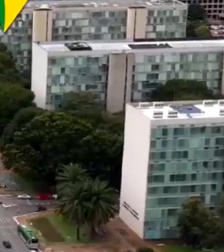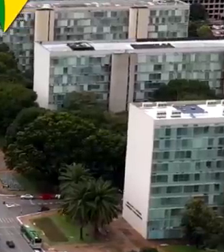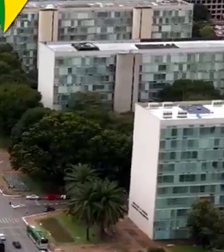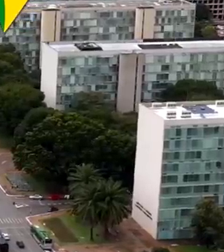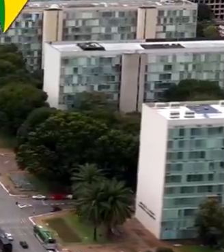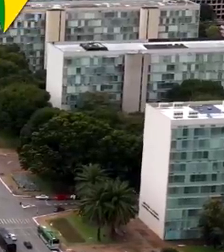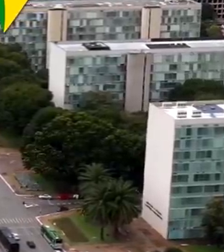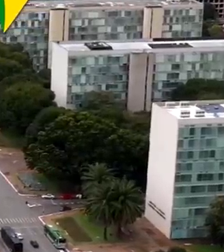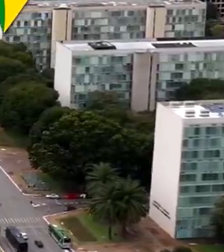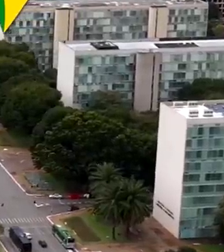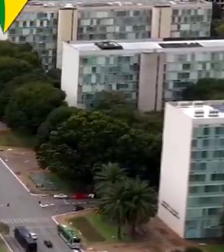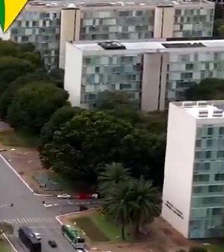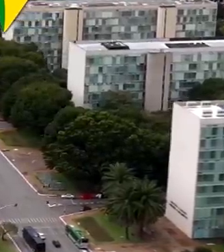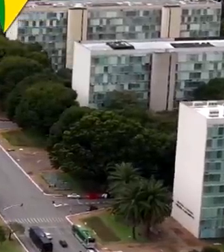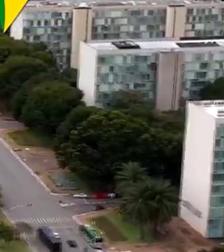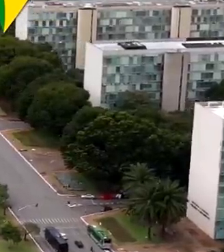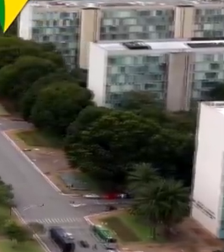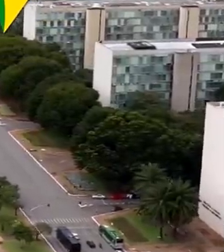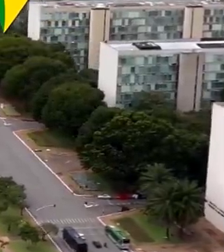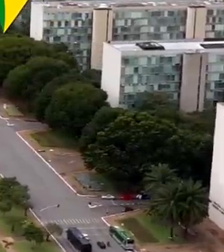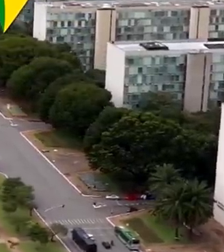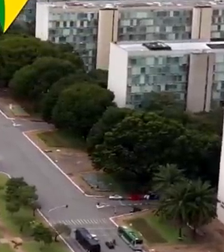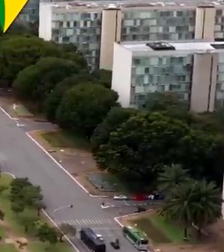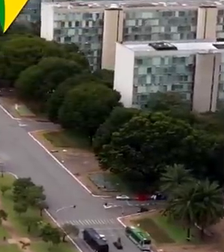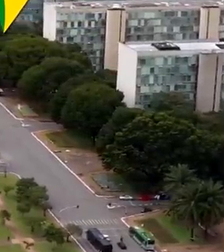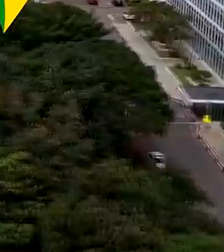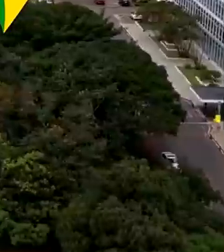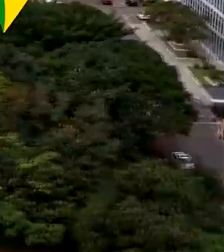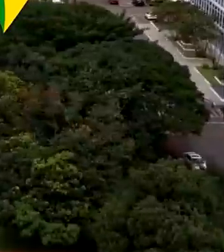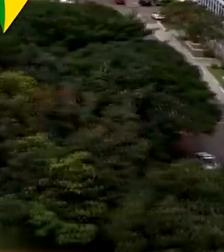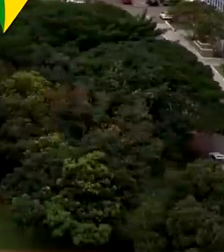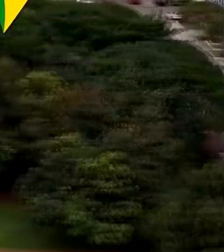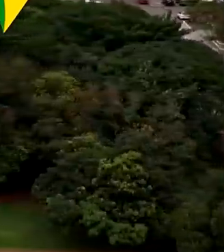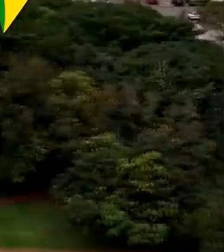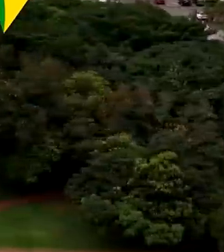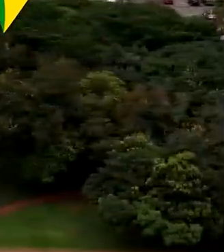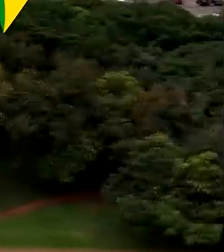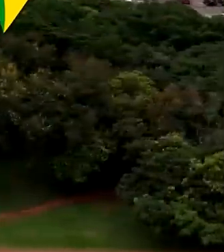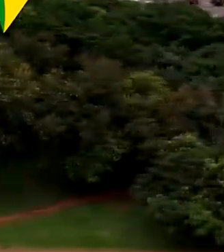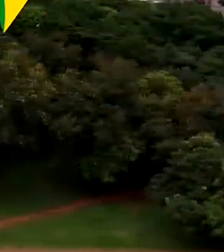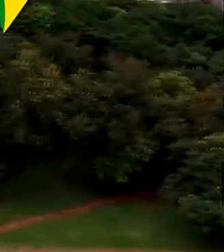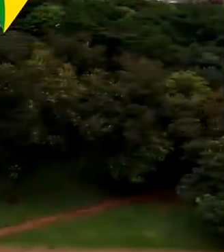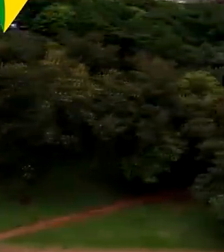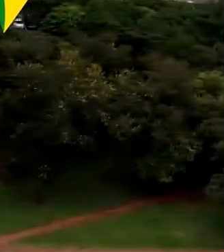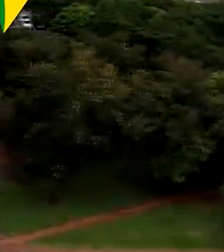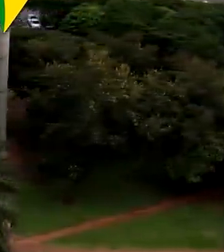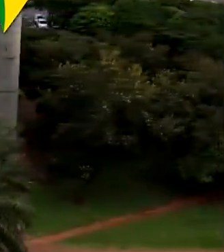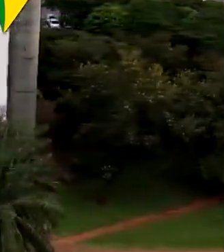Transcrição Legendas por Quintena Coelho Transcrição Quintena Coelho Transcrição e